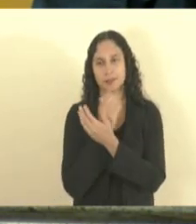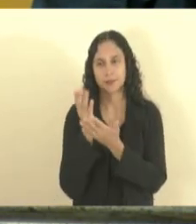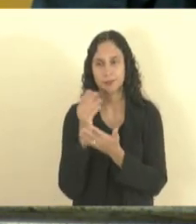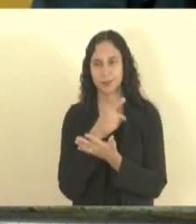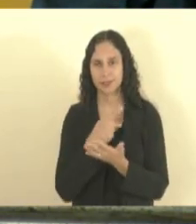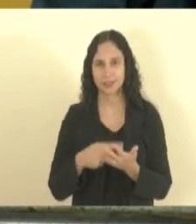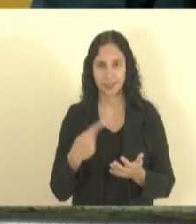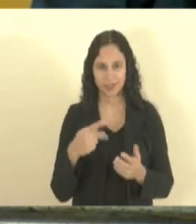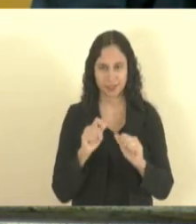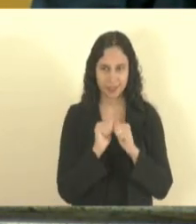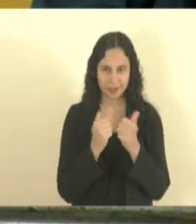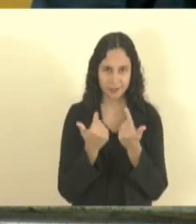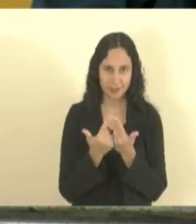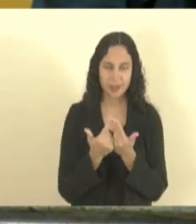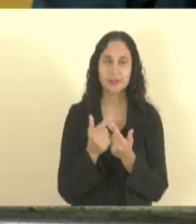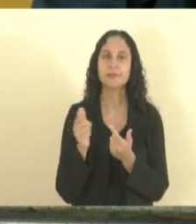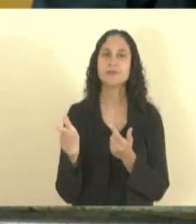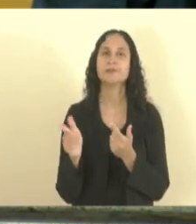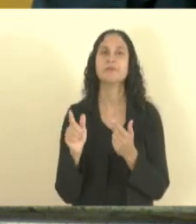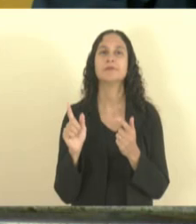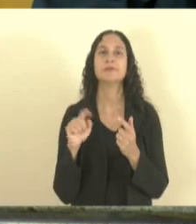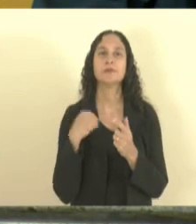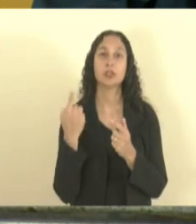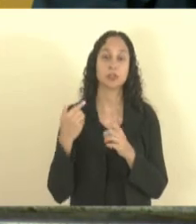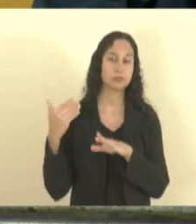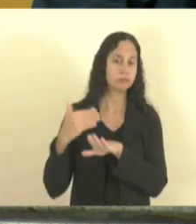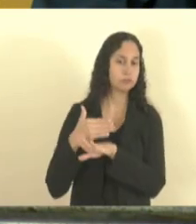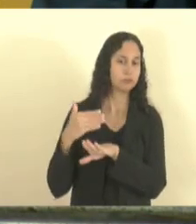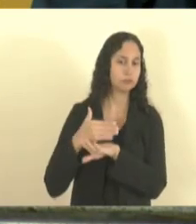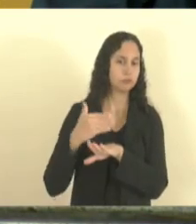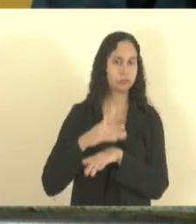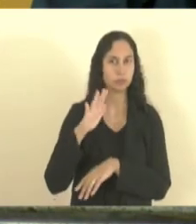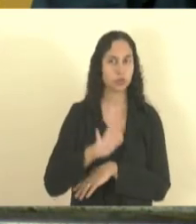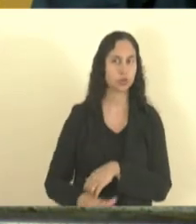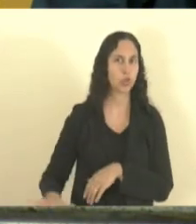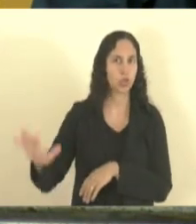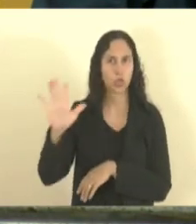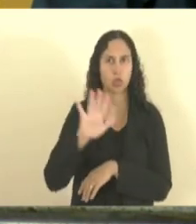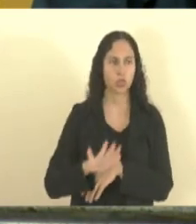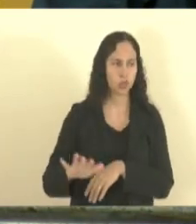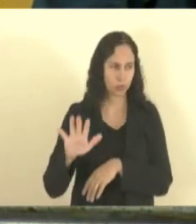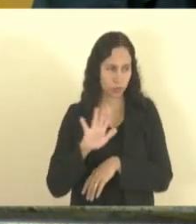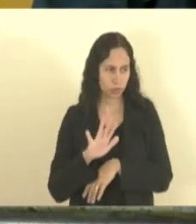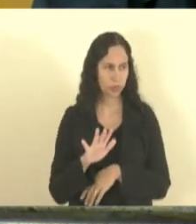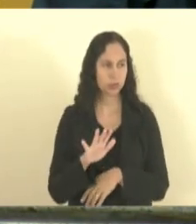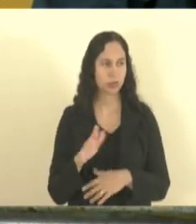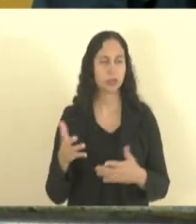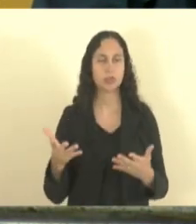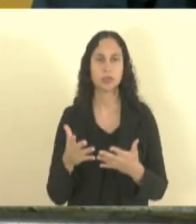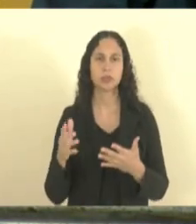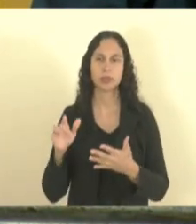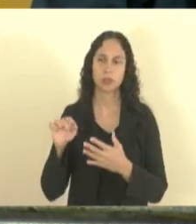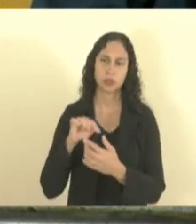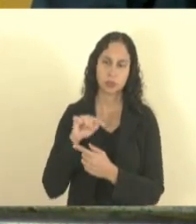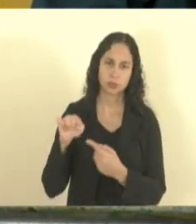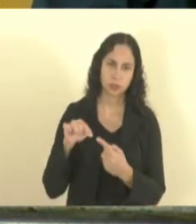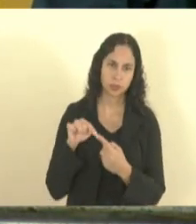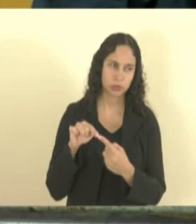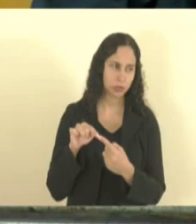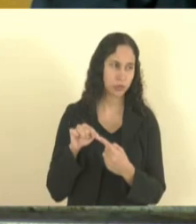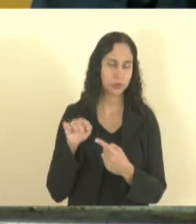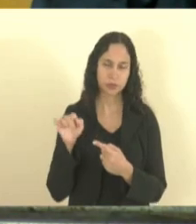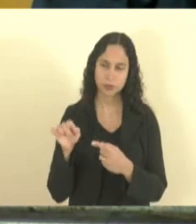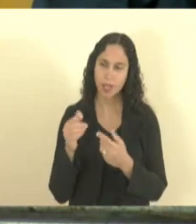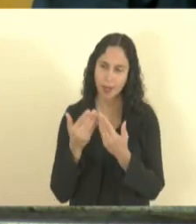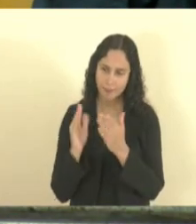para que recebamos a todos então é muito objetivo o diretor de relações judicionais continua